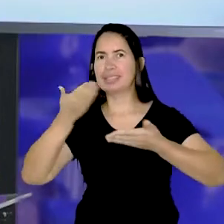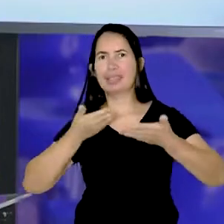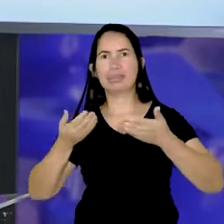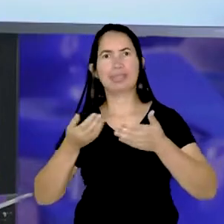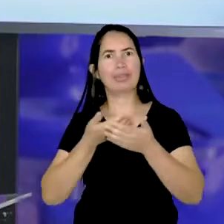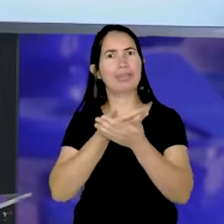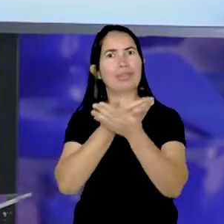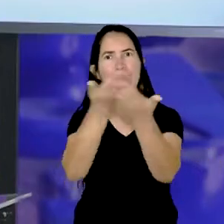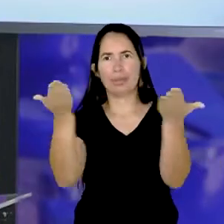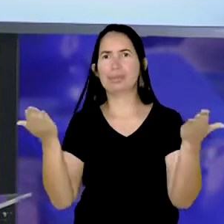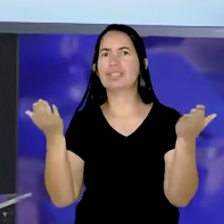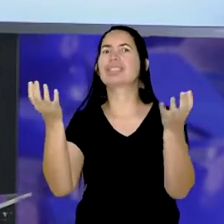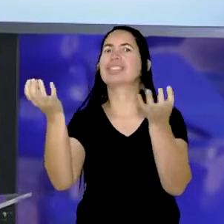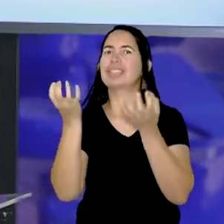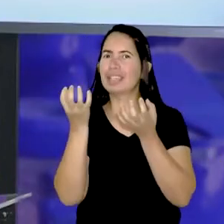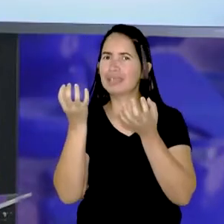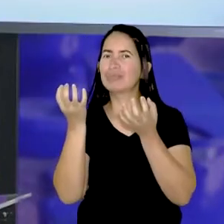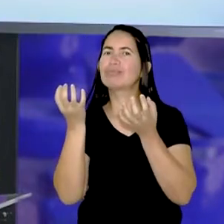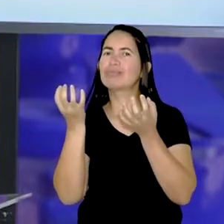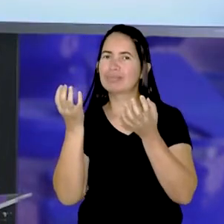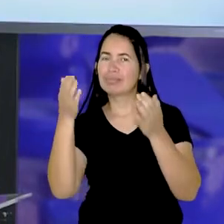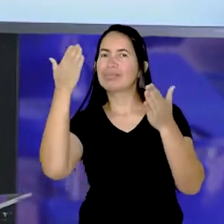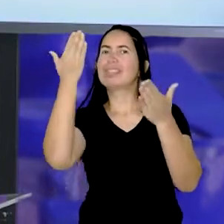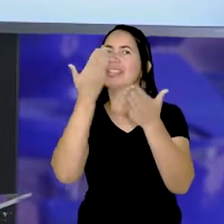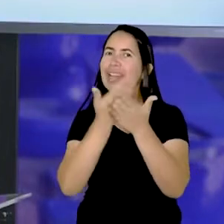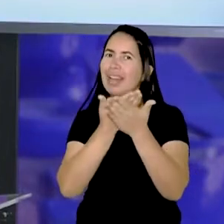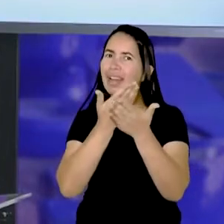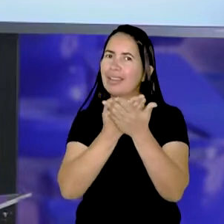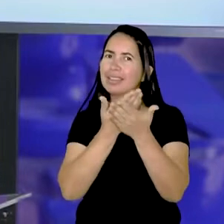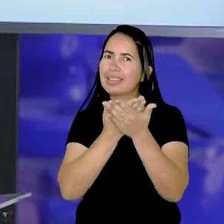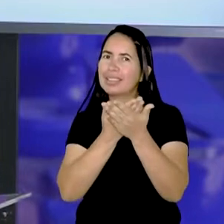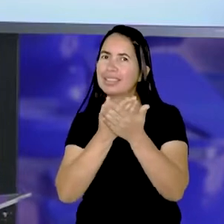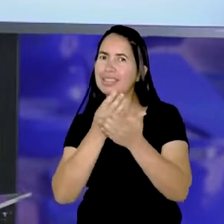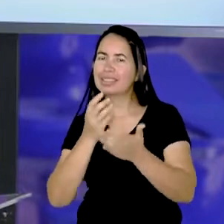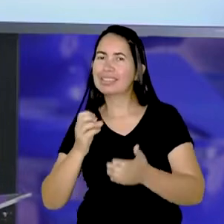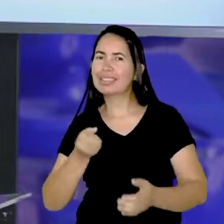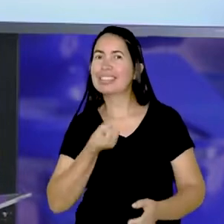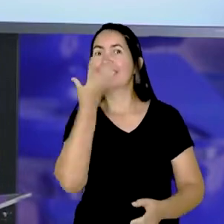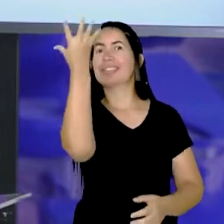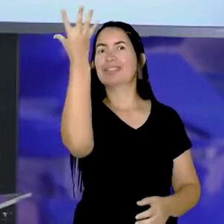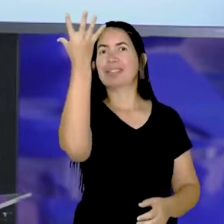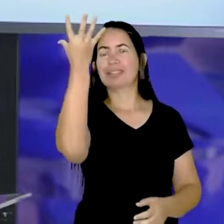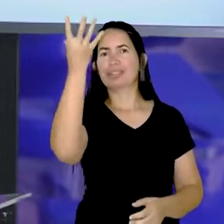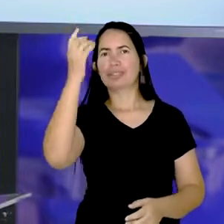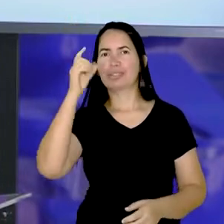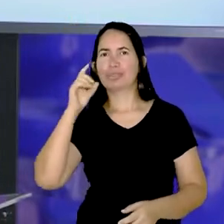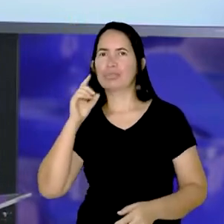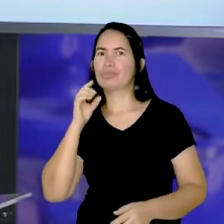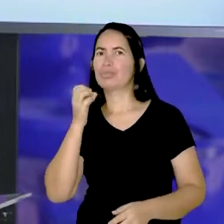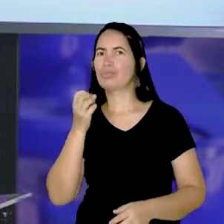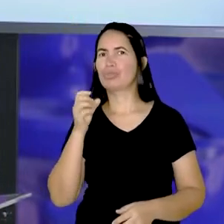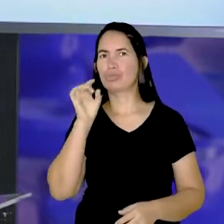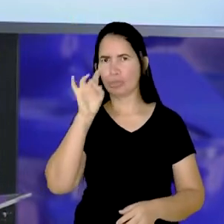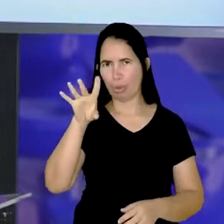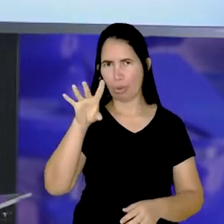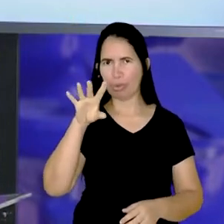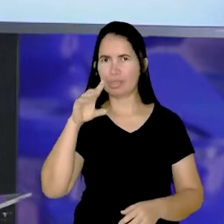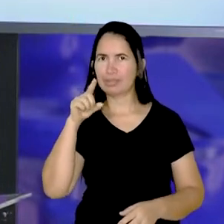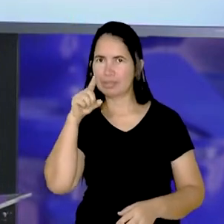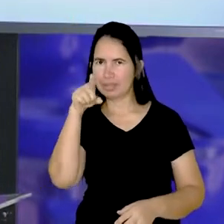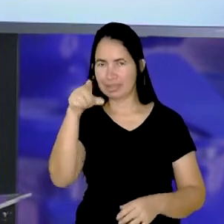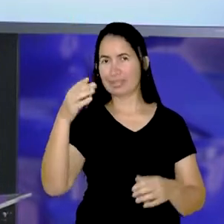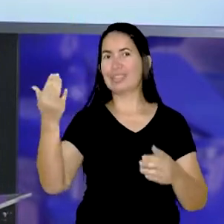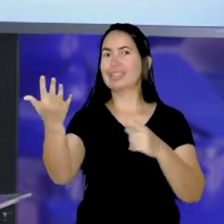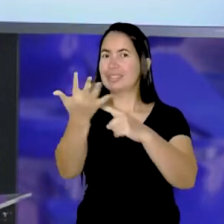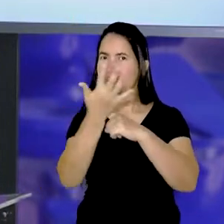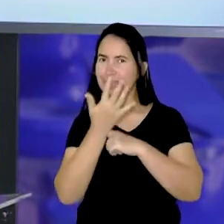vocês durante a nossa aula incrível. Ela só vai ser incrível se vocês colaborarem, tá bom?